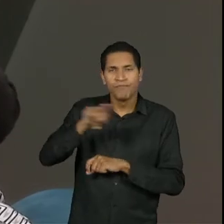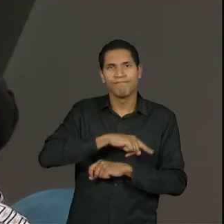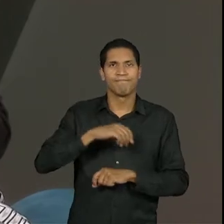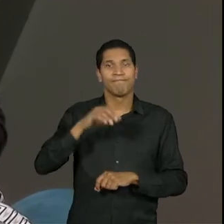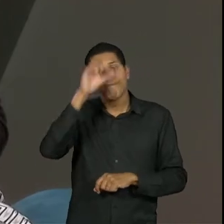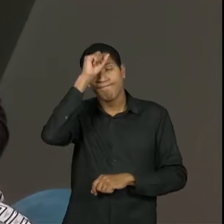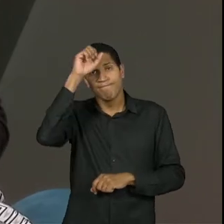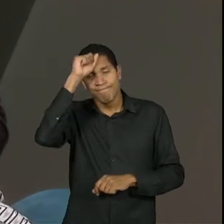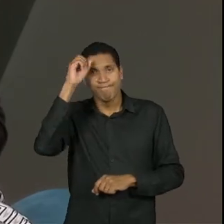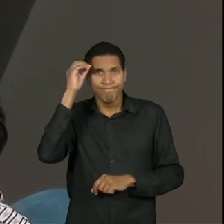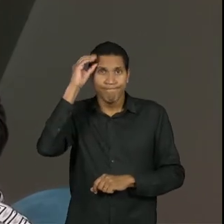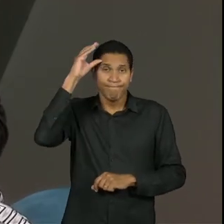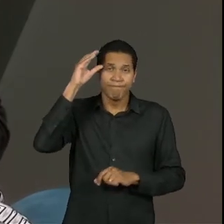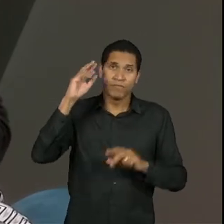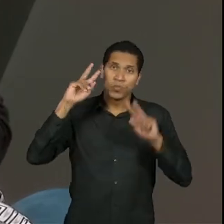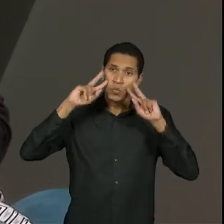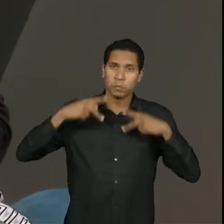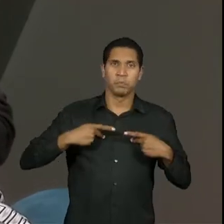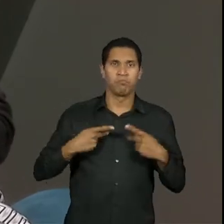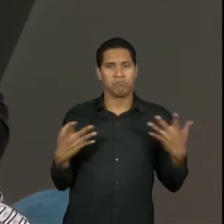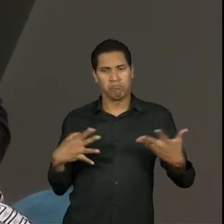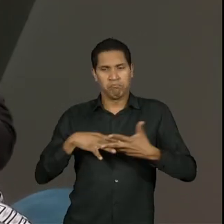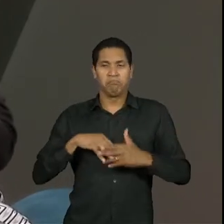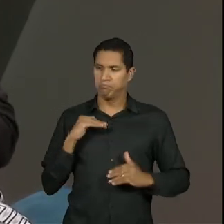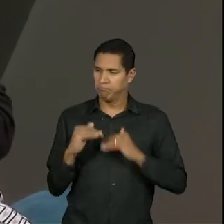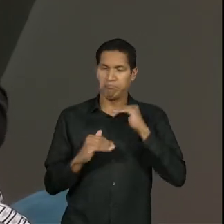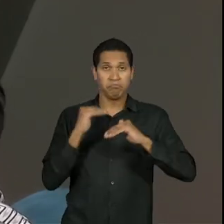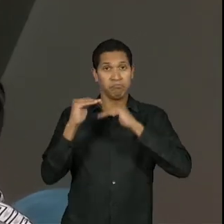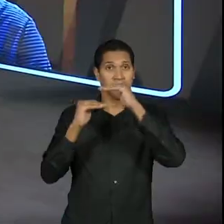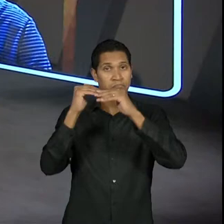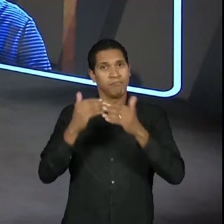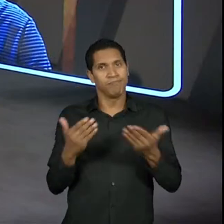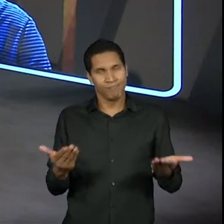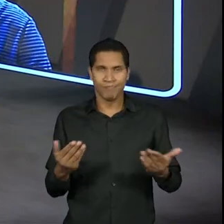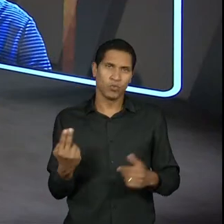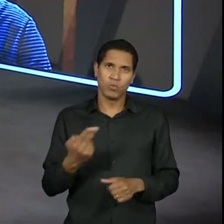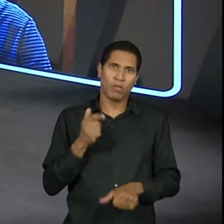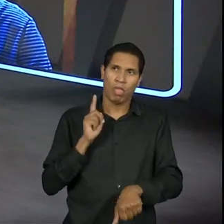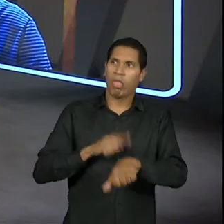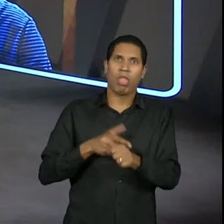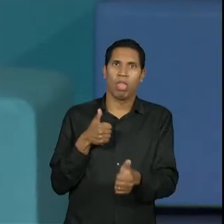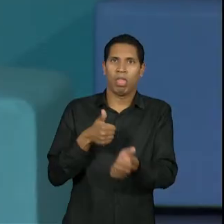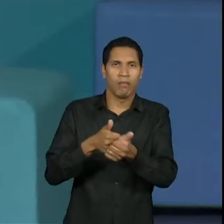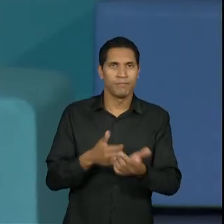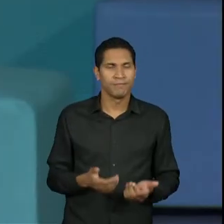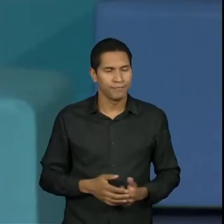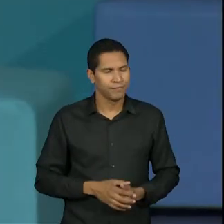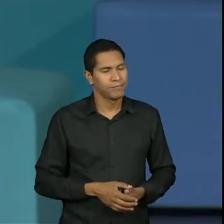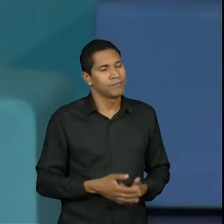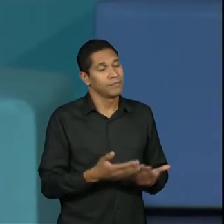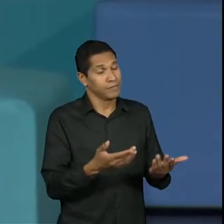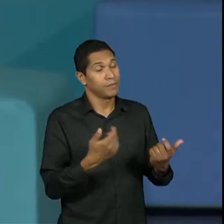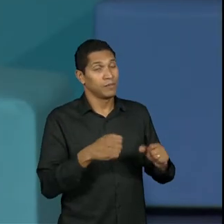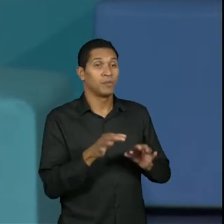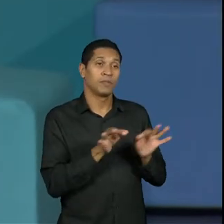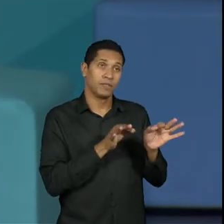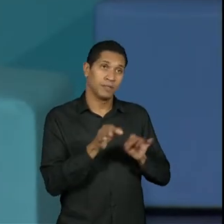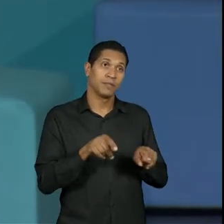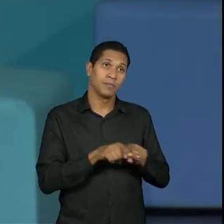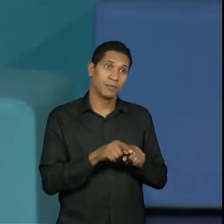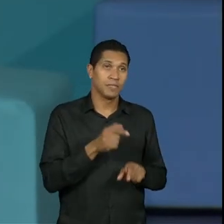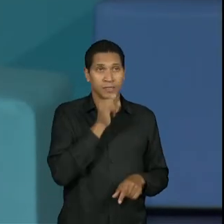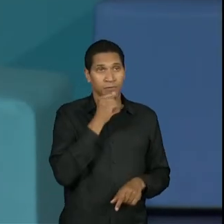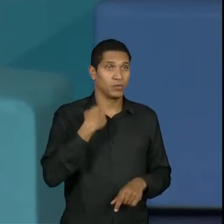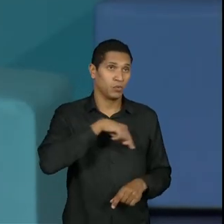Se assumir como burocrático e deixar para o final, não vai dar tempo mesmo, né? E outra coisa, a questão de organização também, né, gente? Por exemplo, nós da